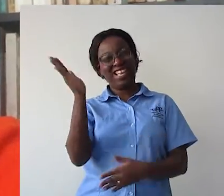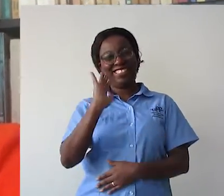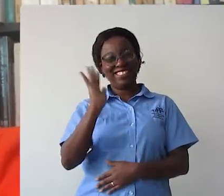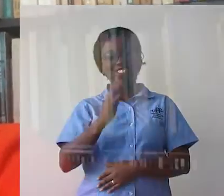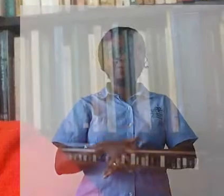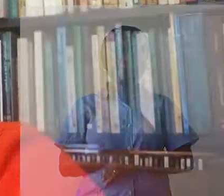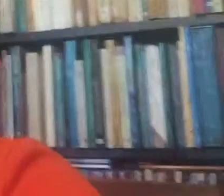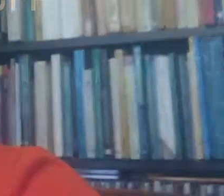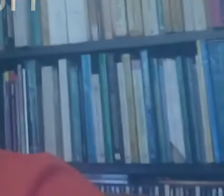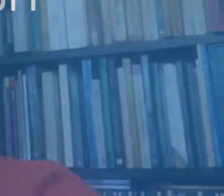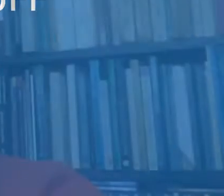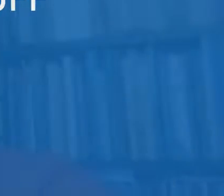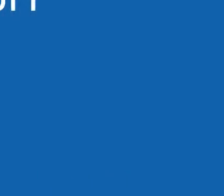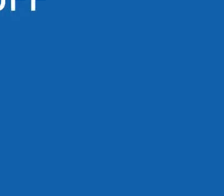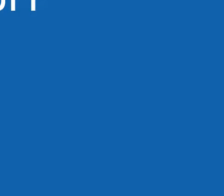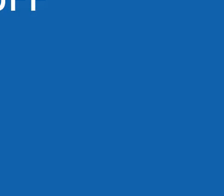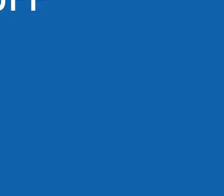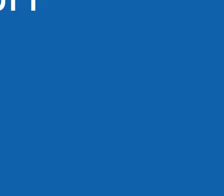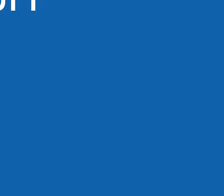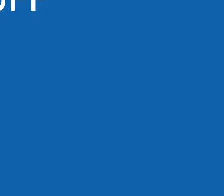os resultados. Obrigada.